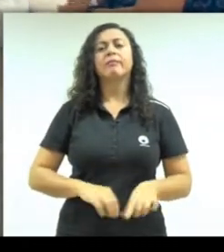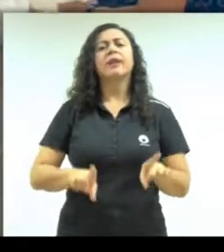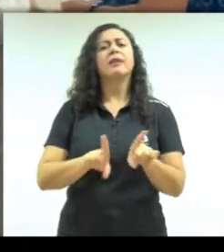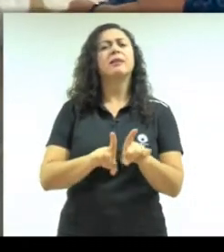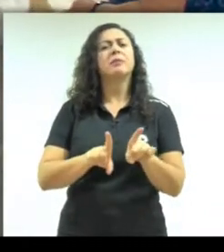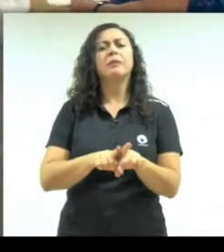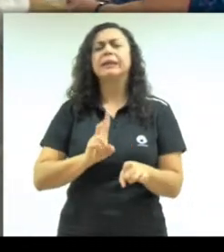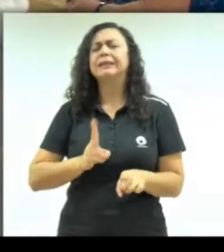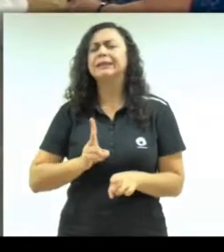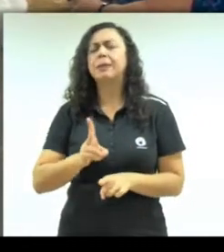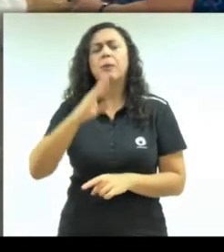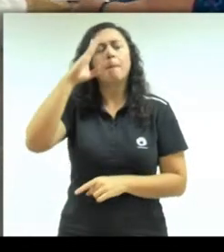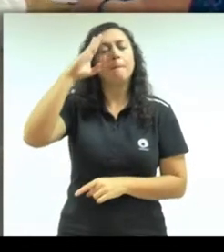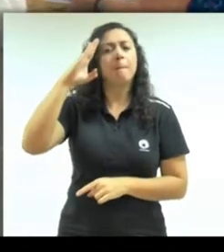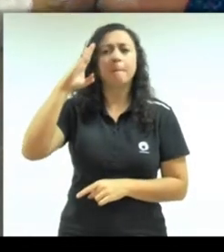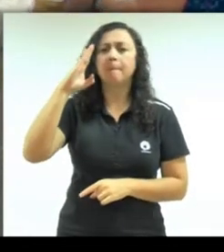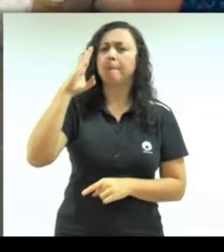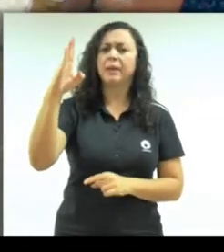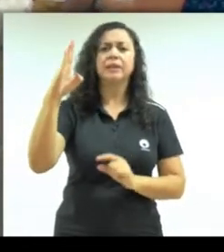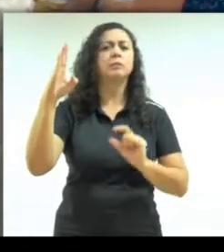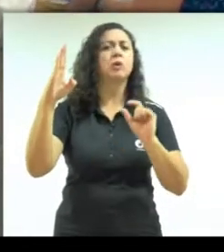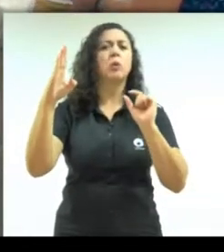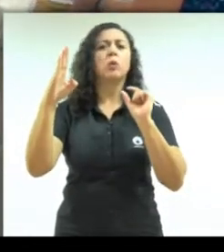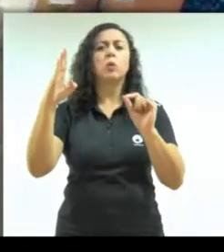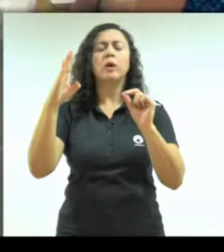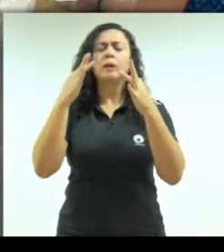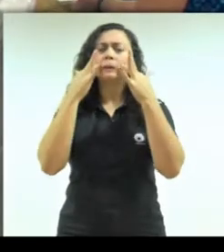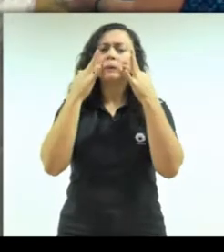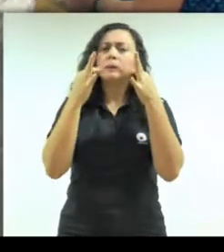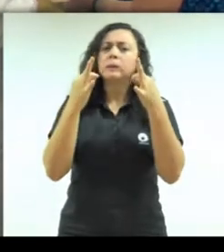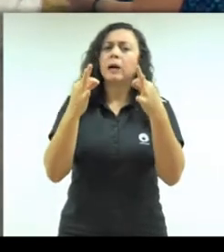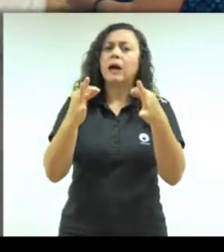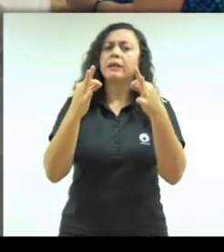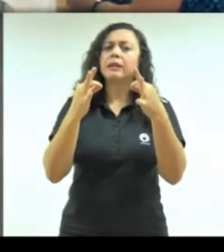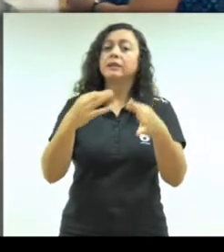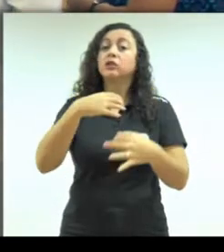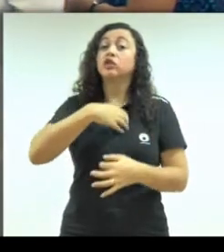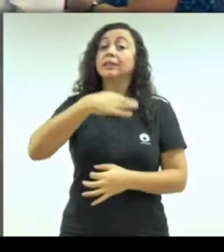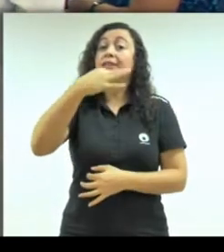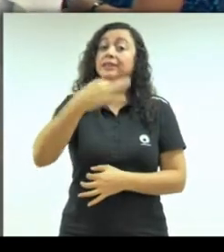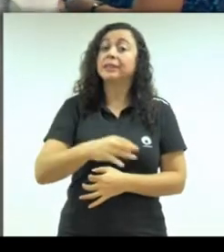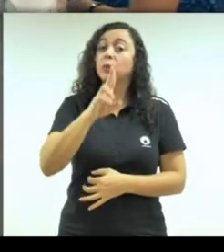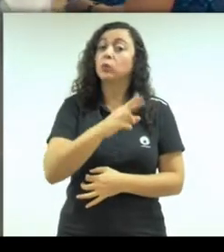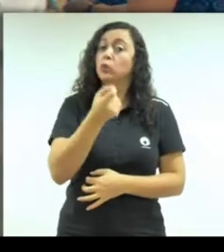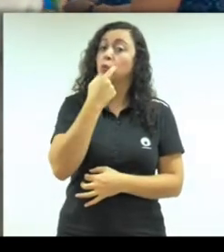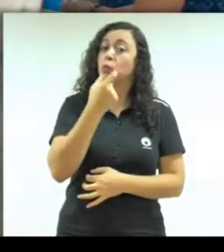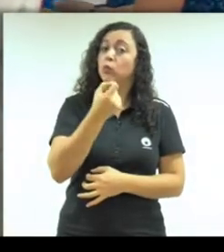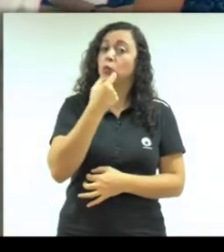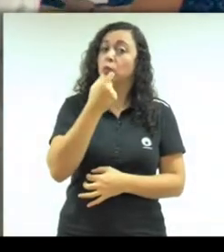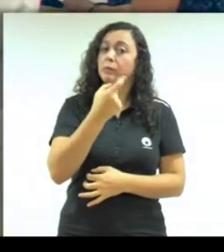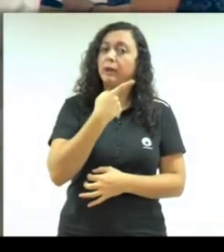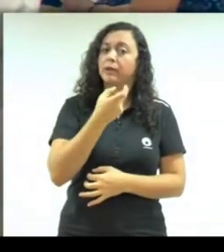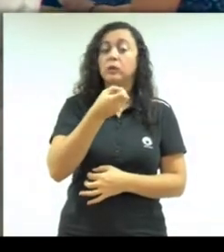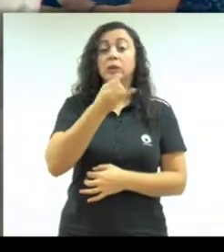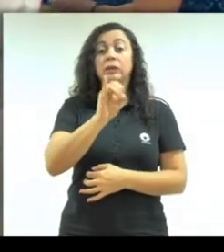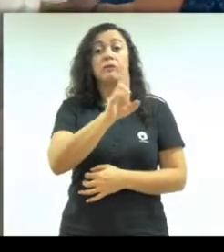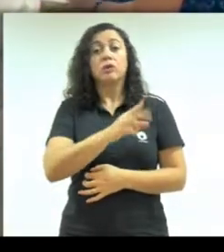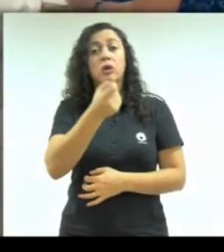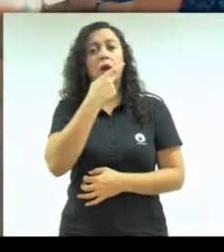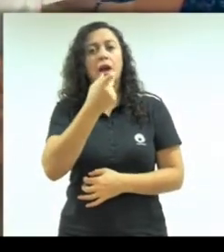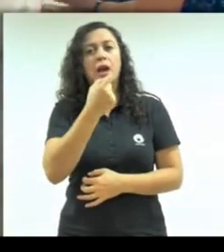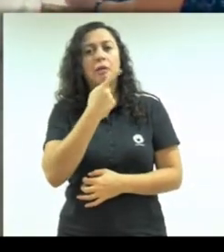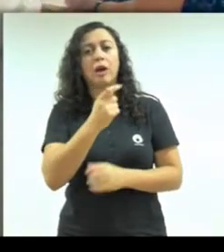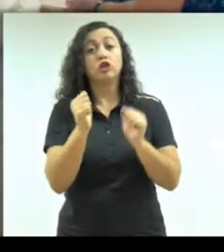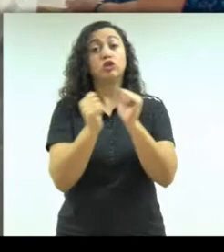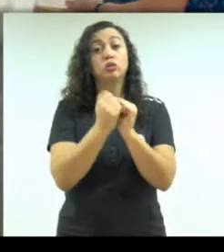mas o principal é sempre ter atenção à maneira com que vai consumir esse medicamento. Então, se ele vai tomar o medicamento